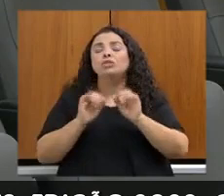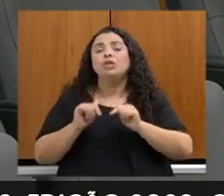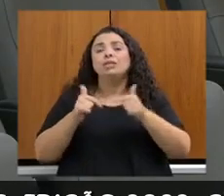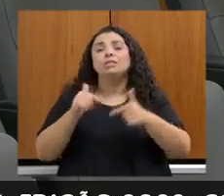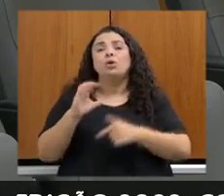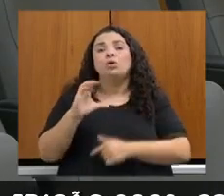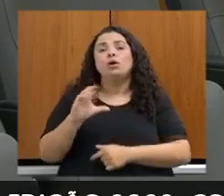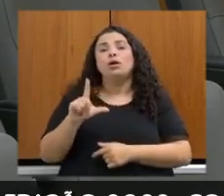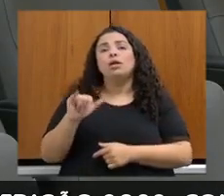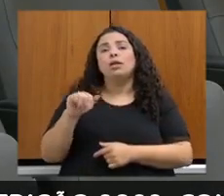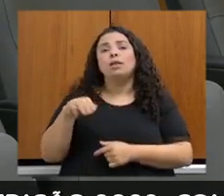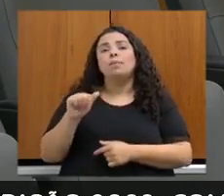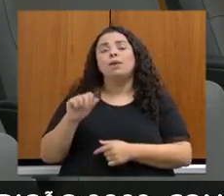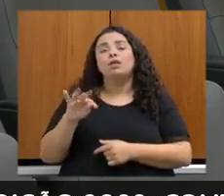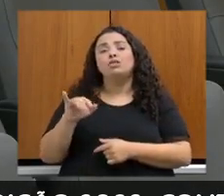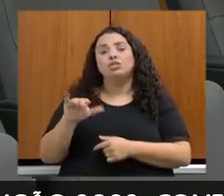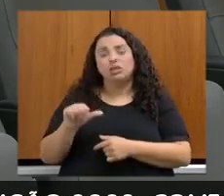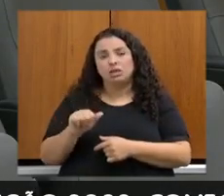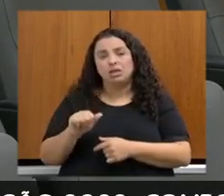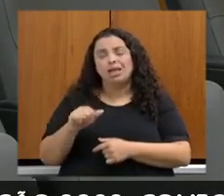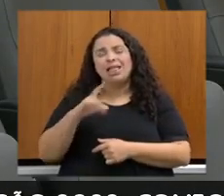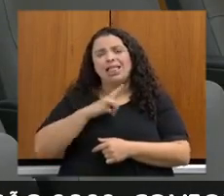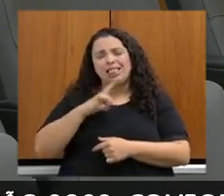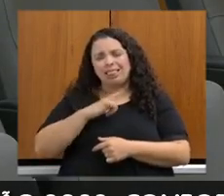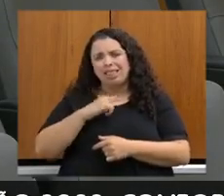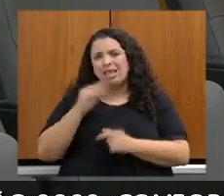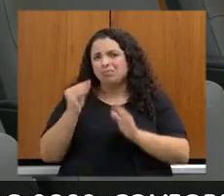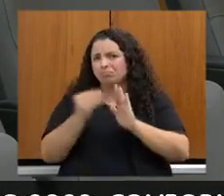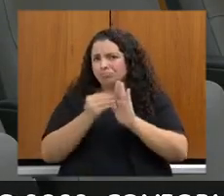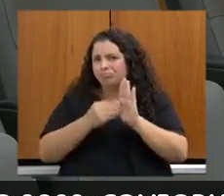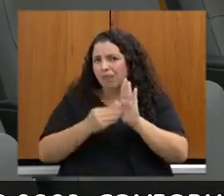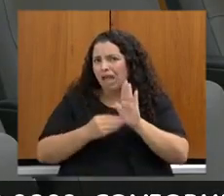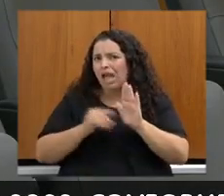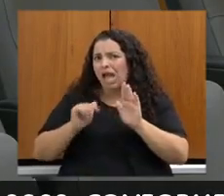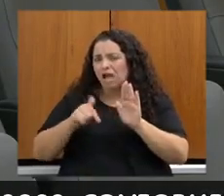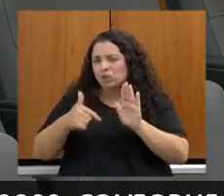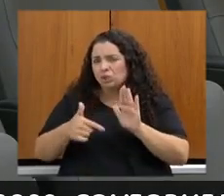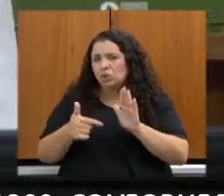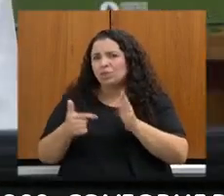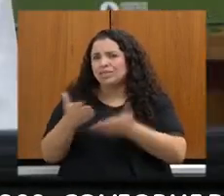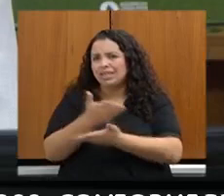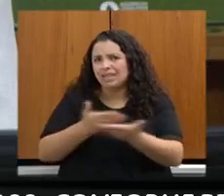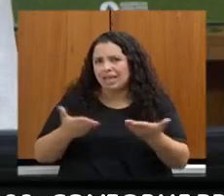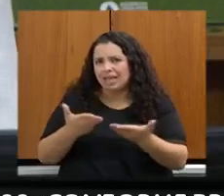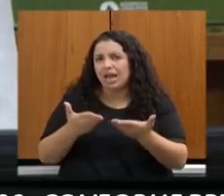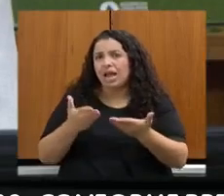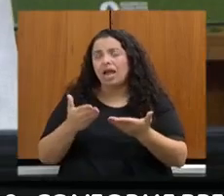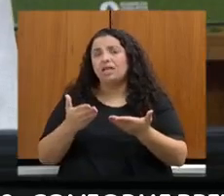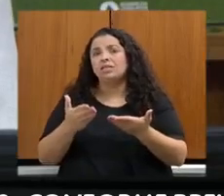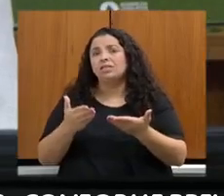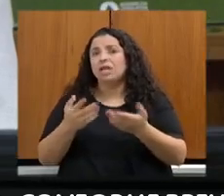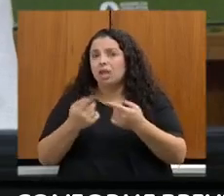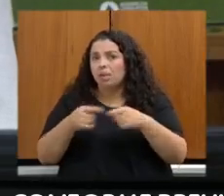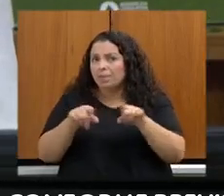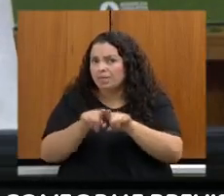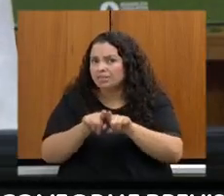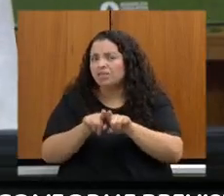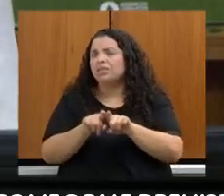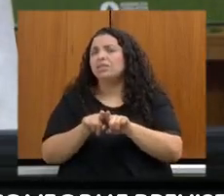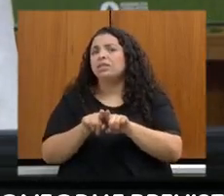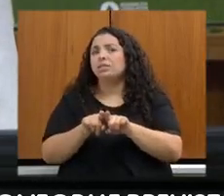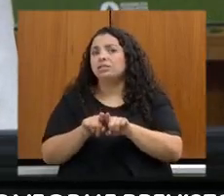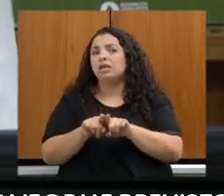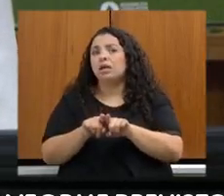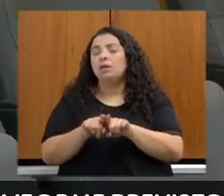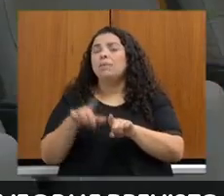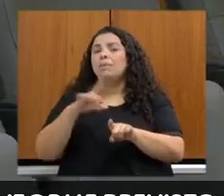se está previsto ações integradas, conjugadas, em parcerias, de forma a